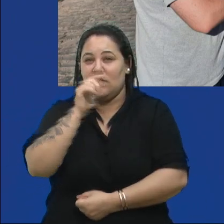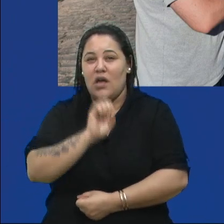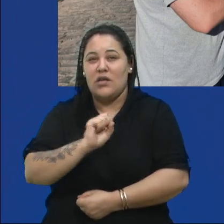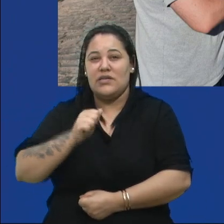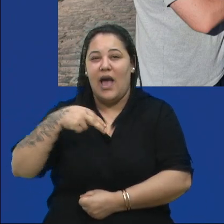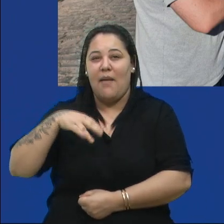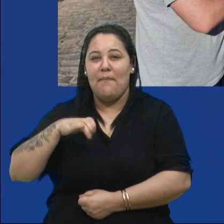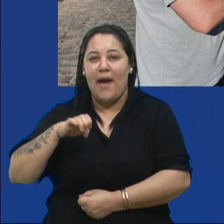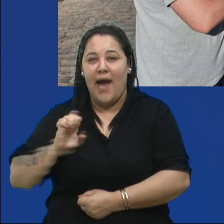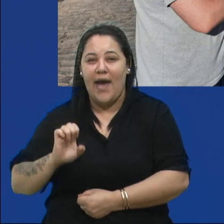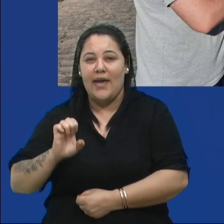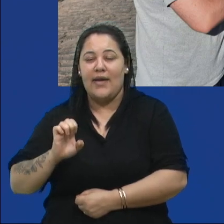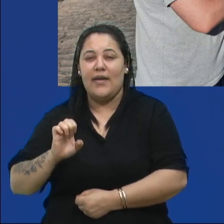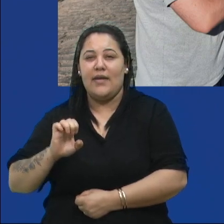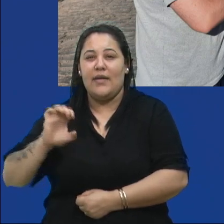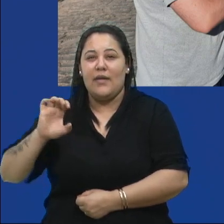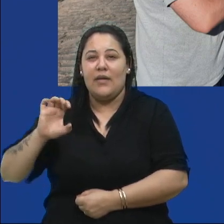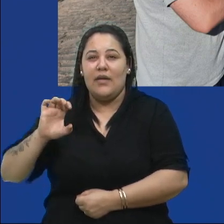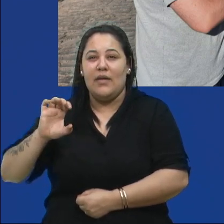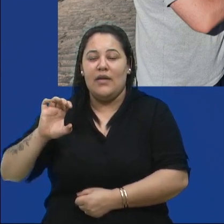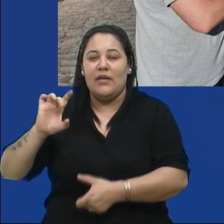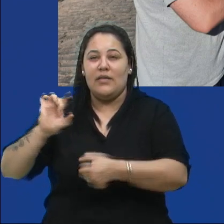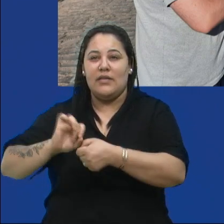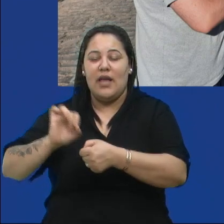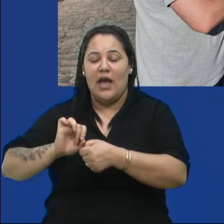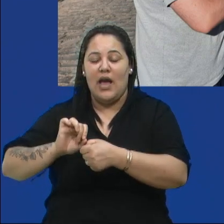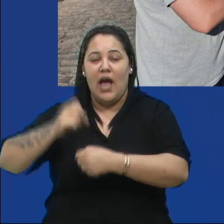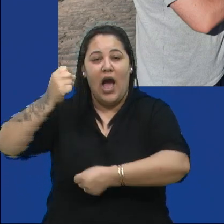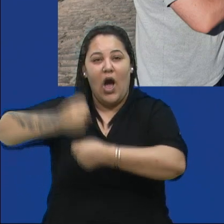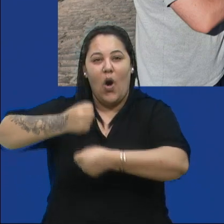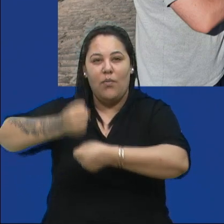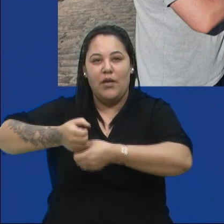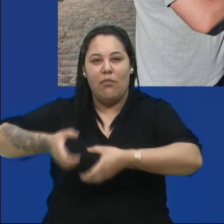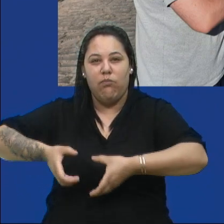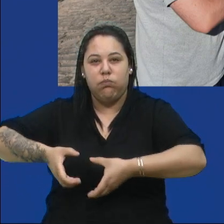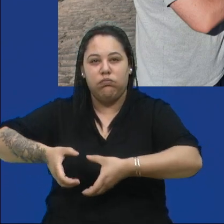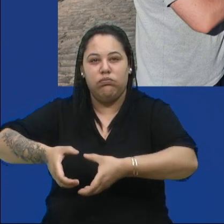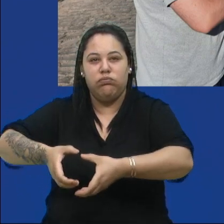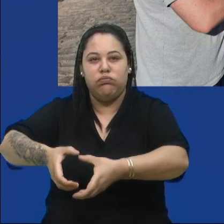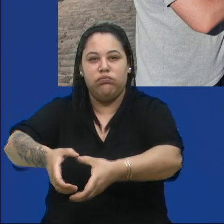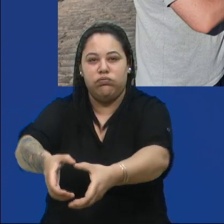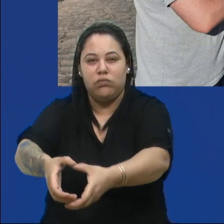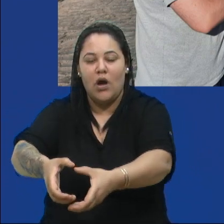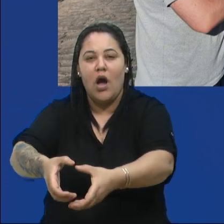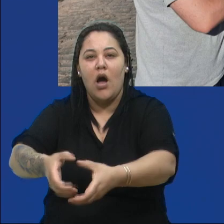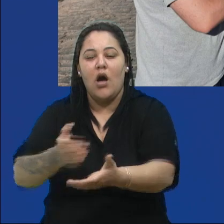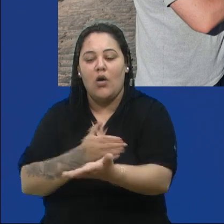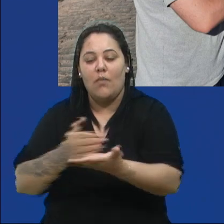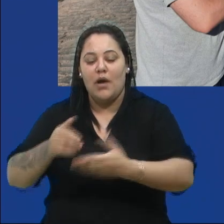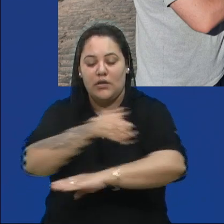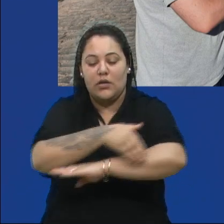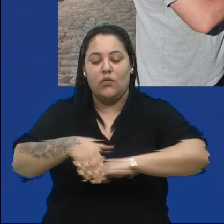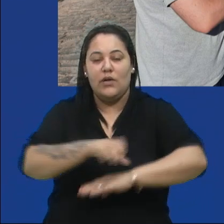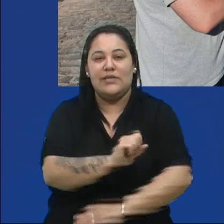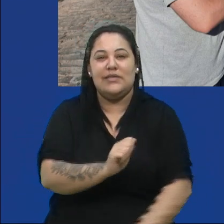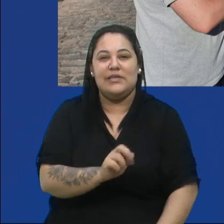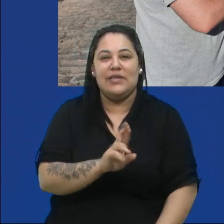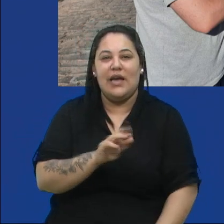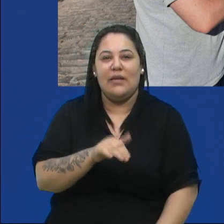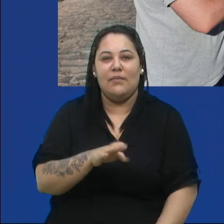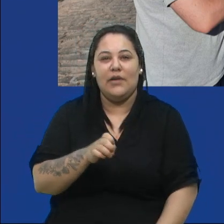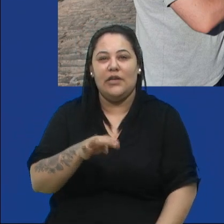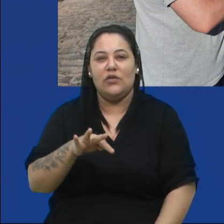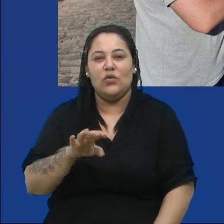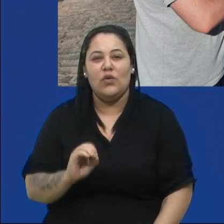pegou toda aquela obra grande das tubulações, que vai ali desde a Sarmento Leite, é uma obra que começa lá em Lourdes e vem aqui